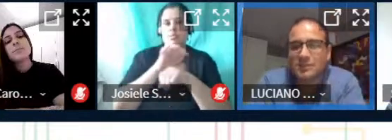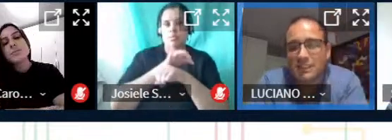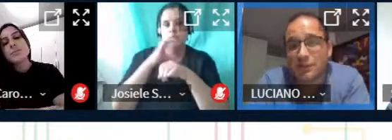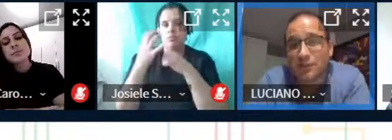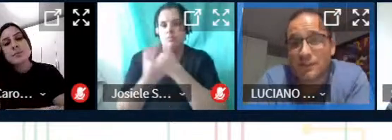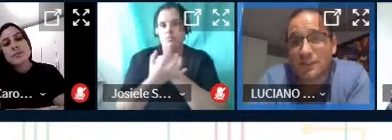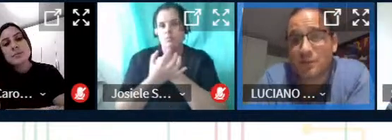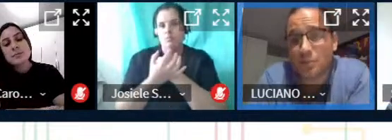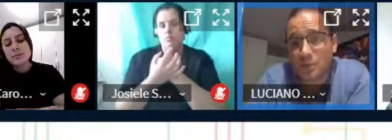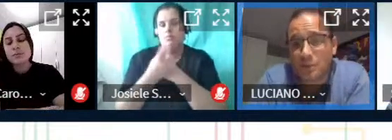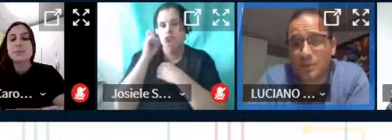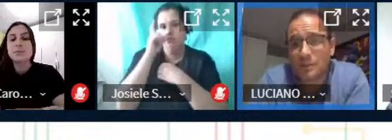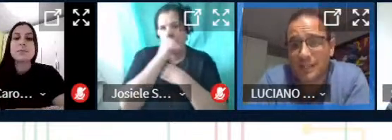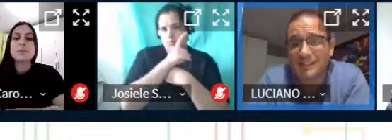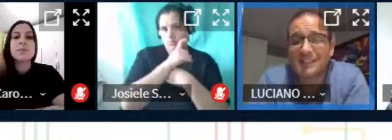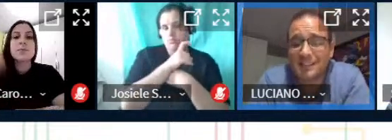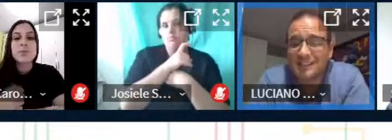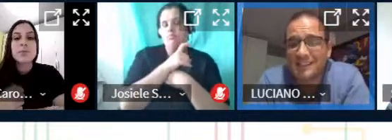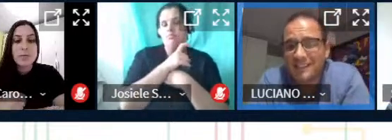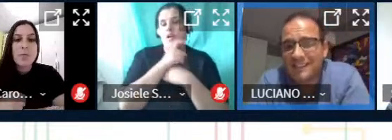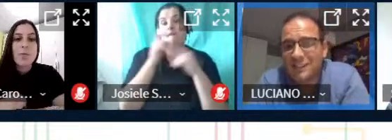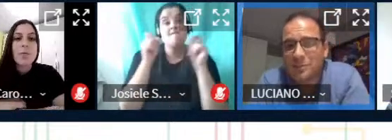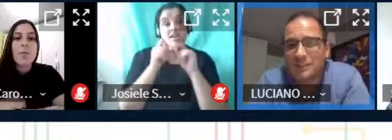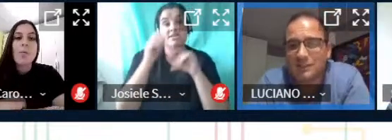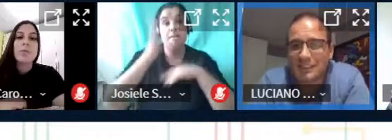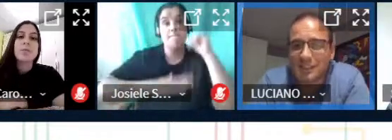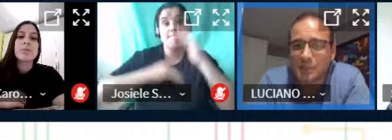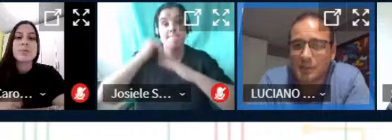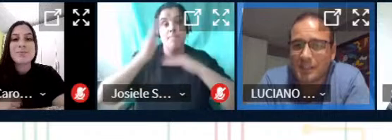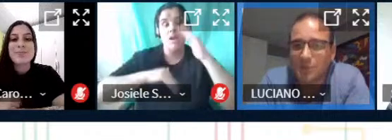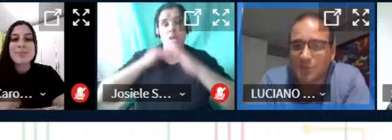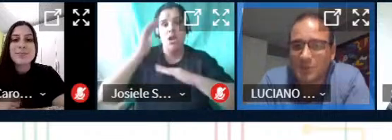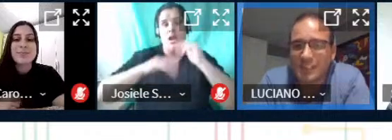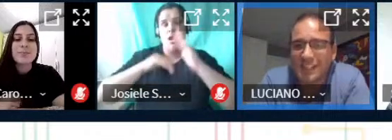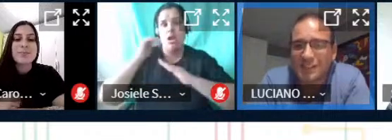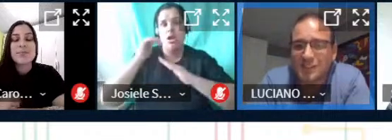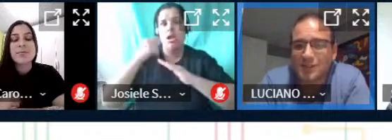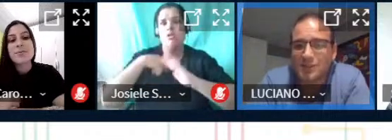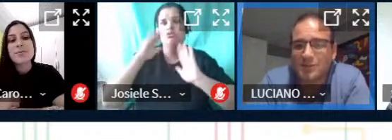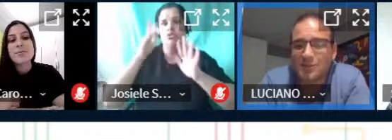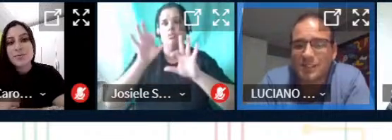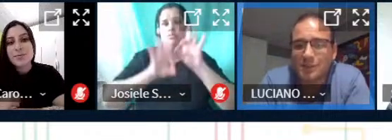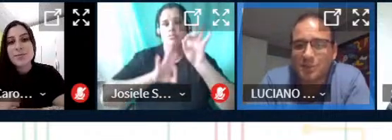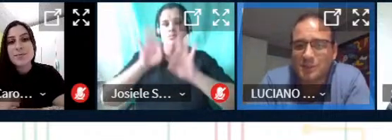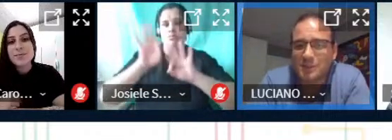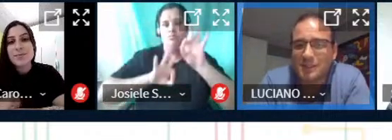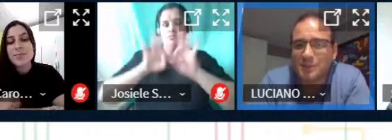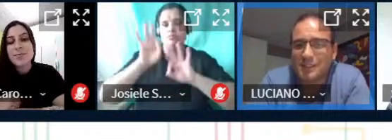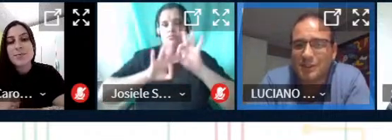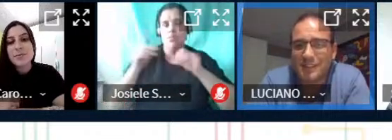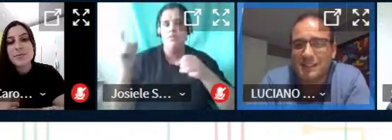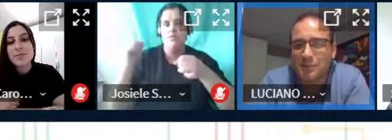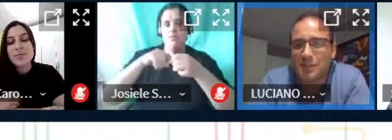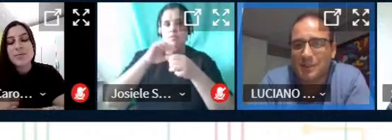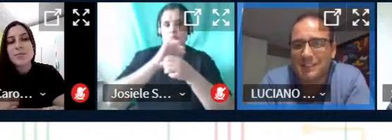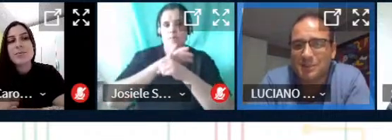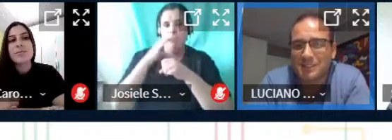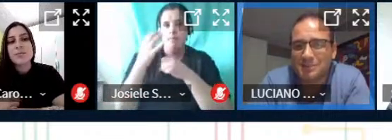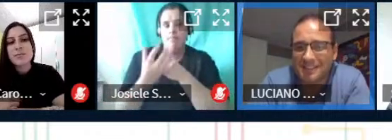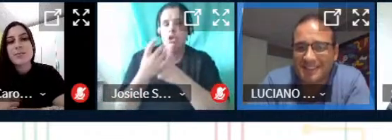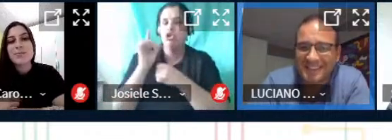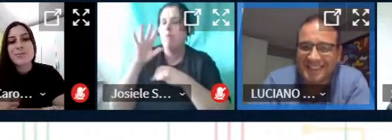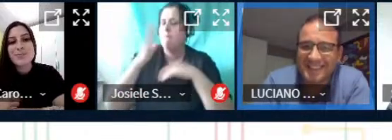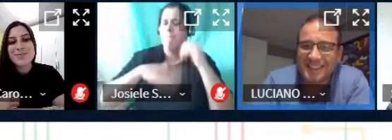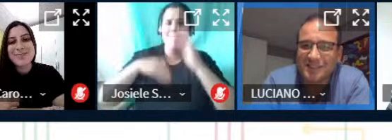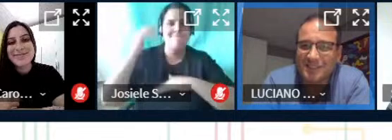o está difícil é eu pôr a mão na massa exatamente mas sendo preparado todo o cenário que quando voltar o pós-pandemia só vai ser mão na